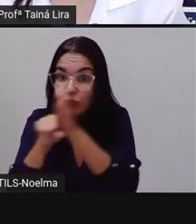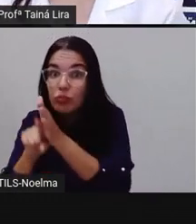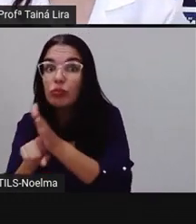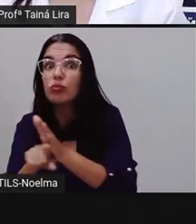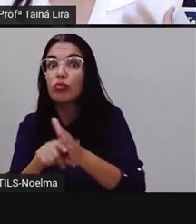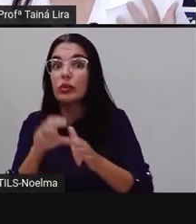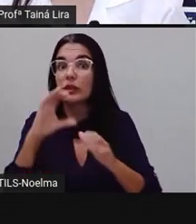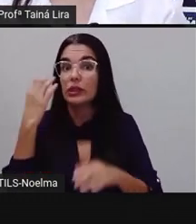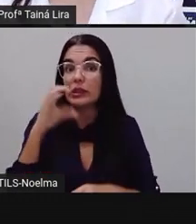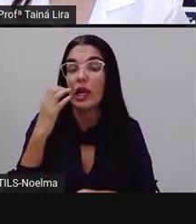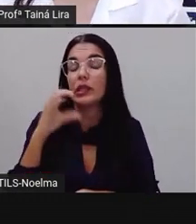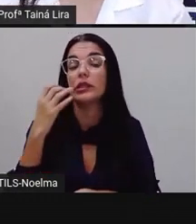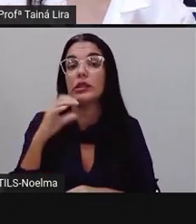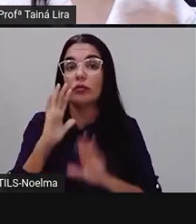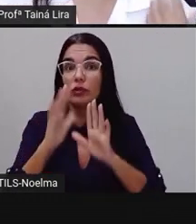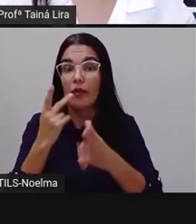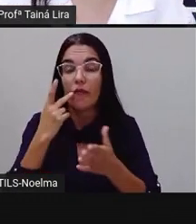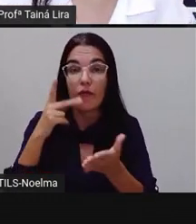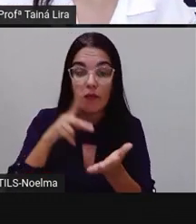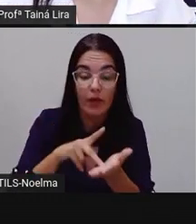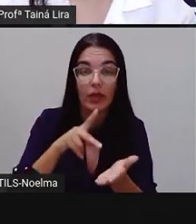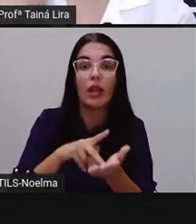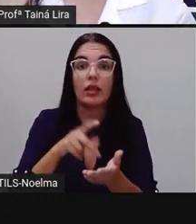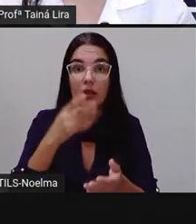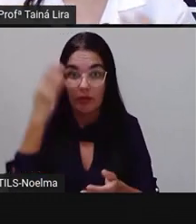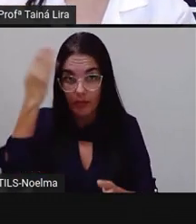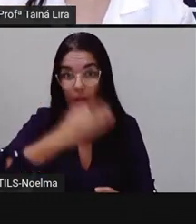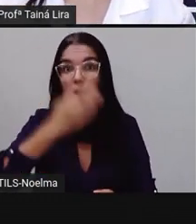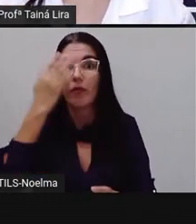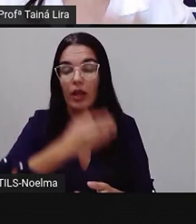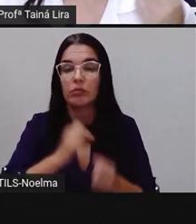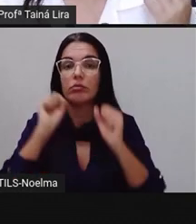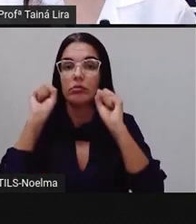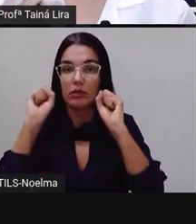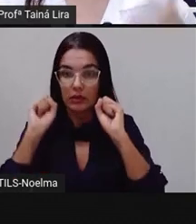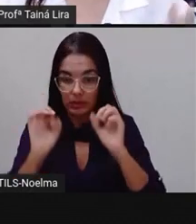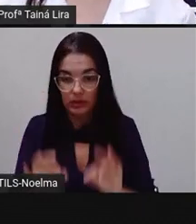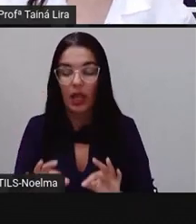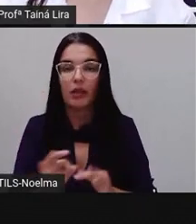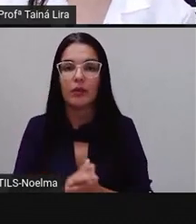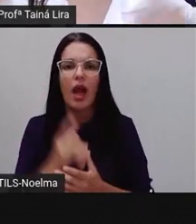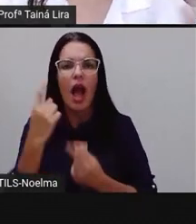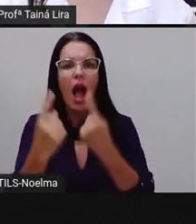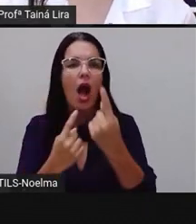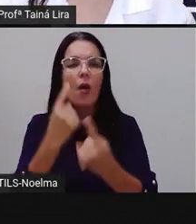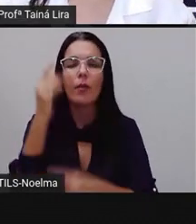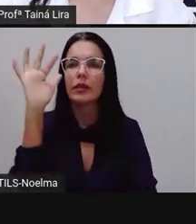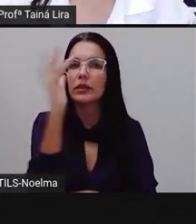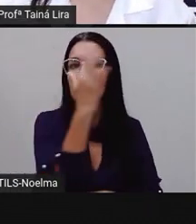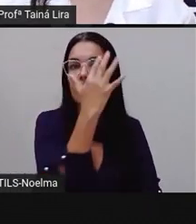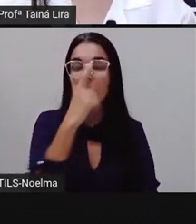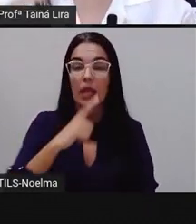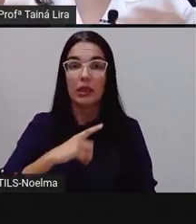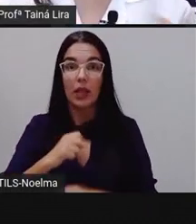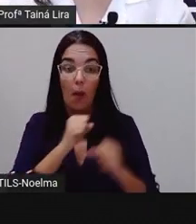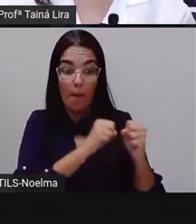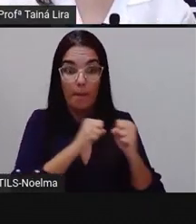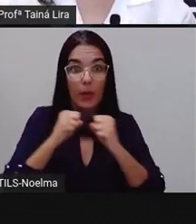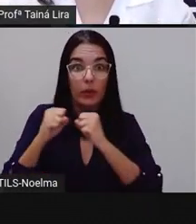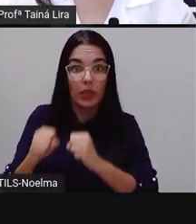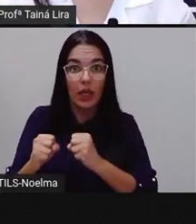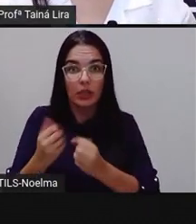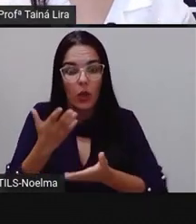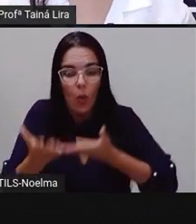verdadeiros, tá bom? Que realmente algumas plantas têm o poder aí de tratar e de prevenir